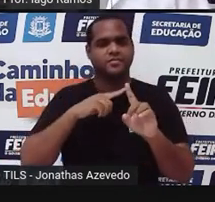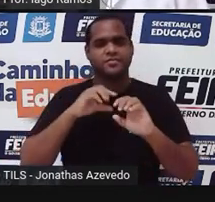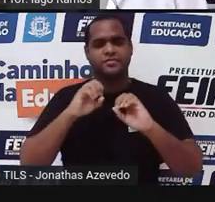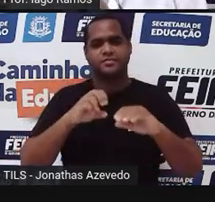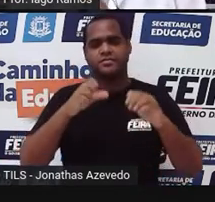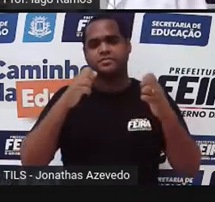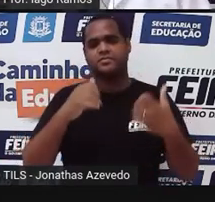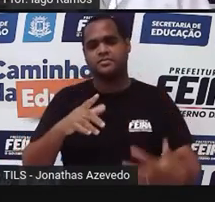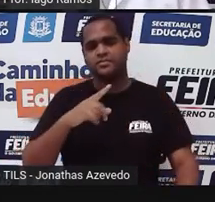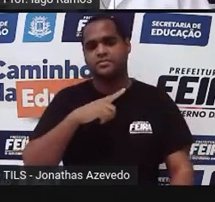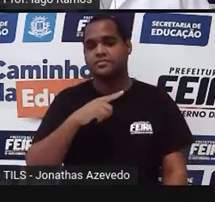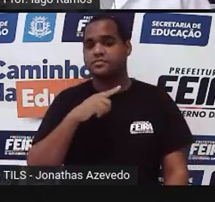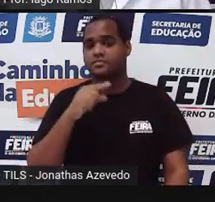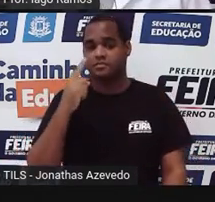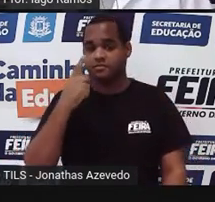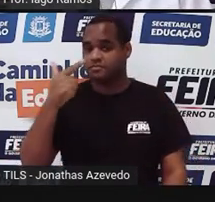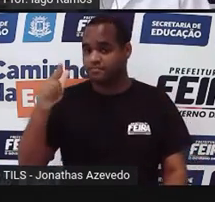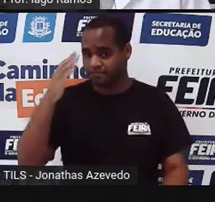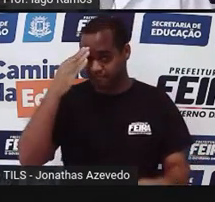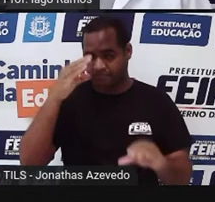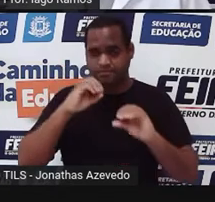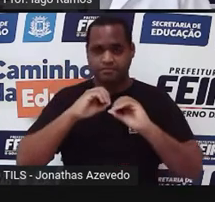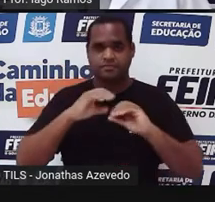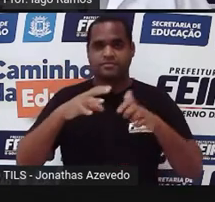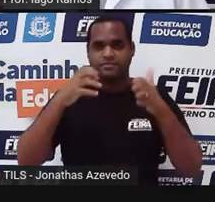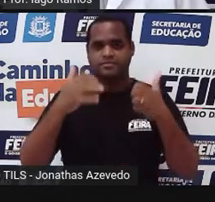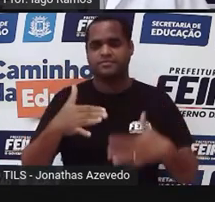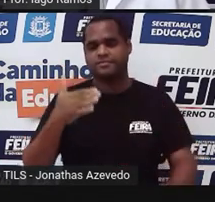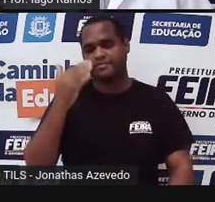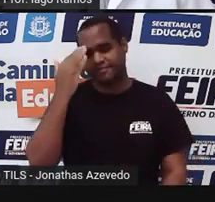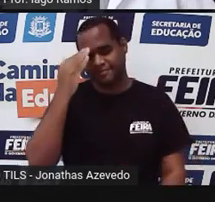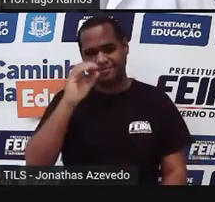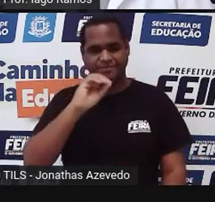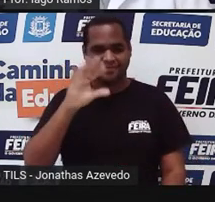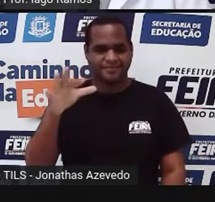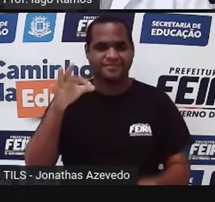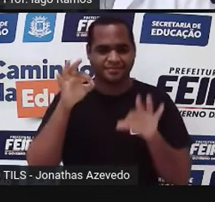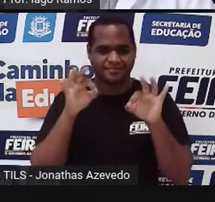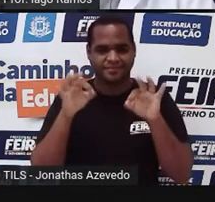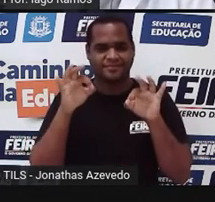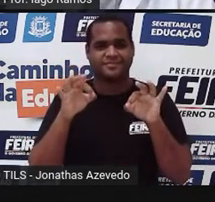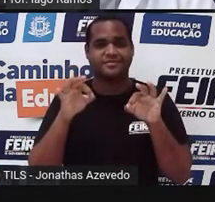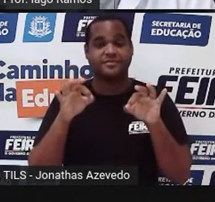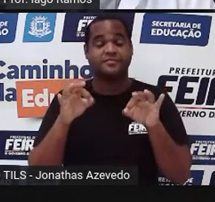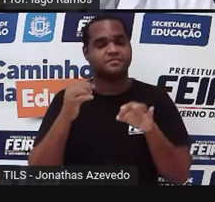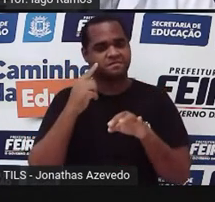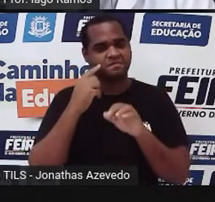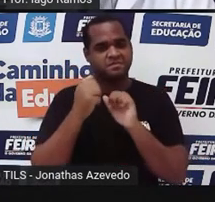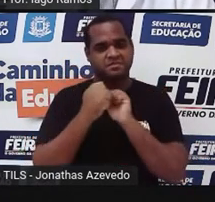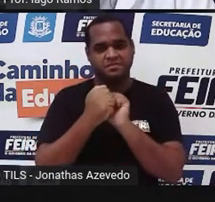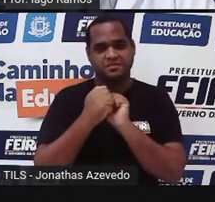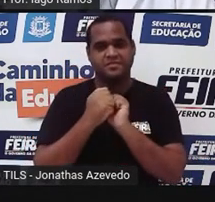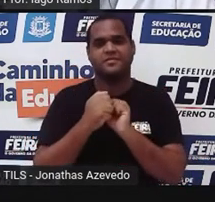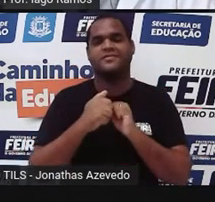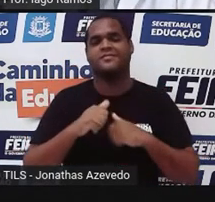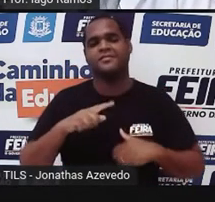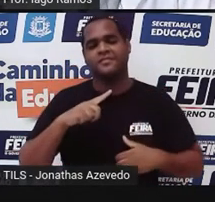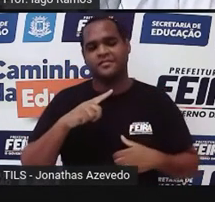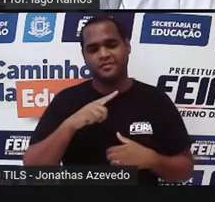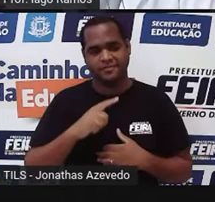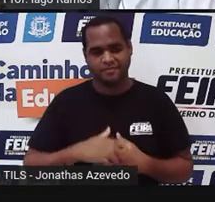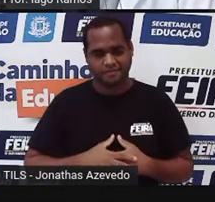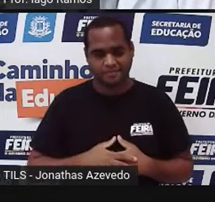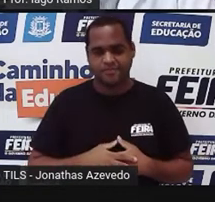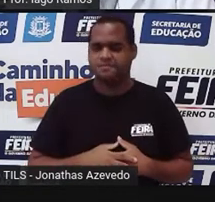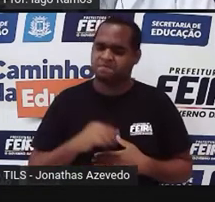tem coisa pra ver e que vai ficar muito bem esclarecida. Eu garanto isso pra você. Certo? Então, vamos lá junto, né? O que é eu